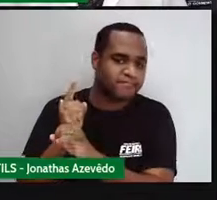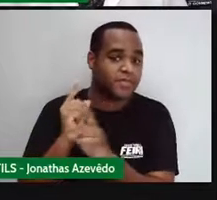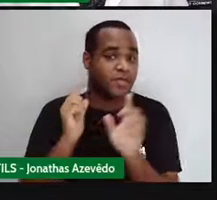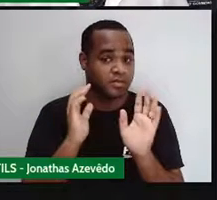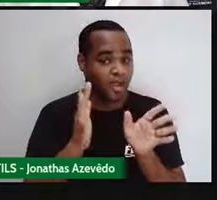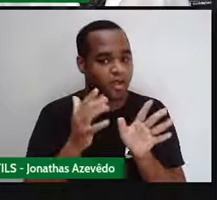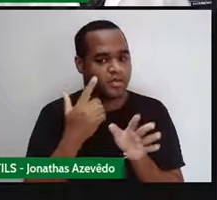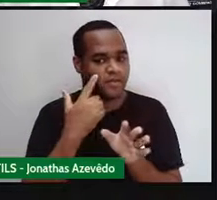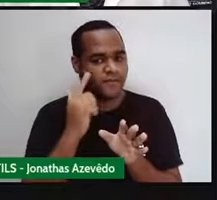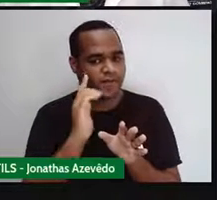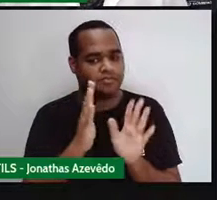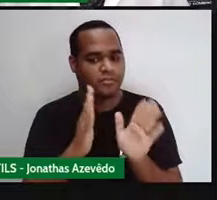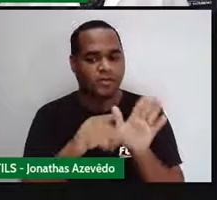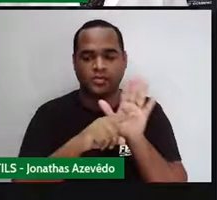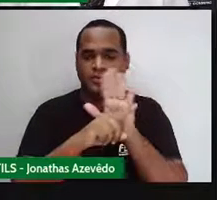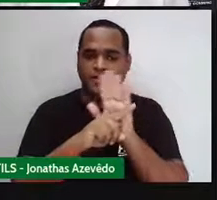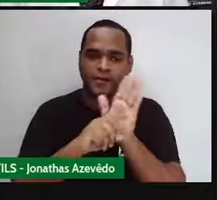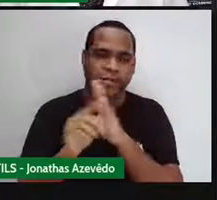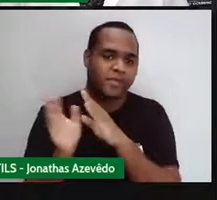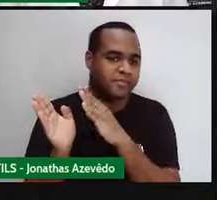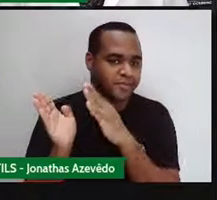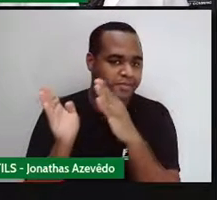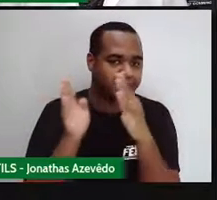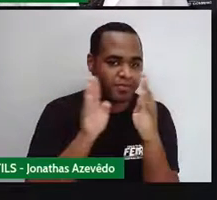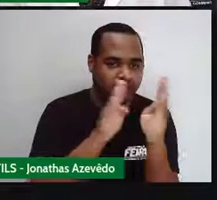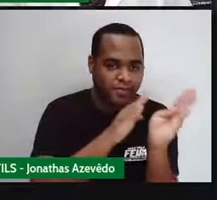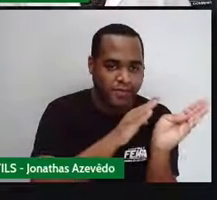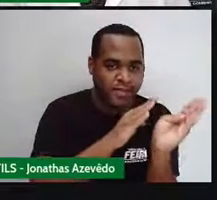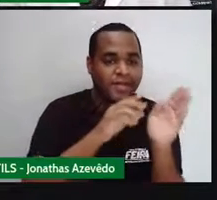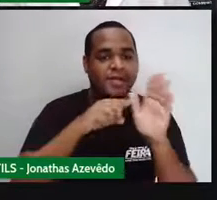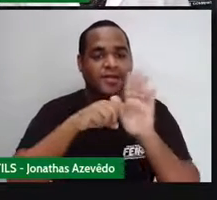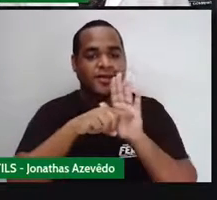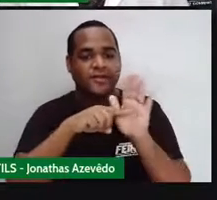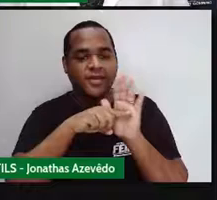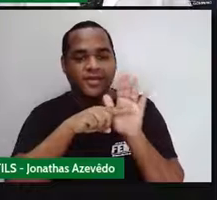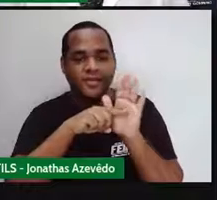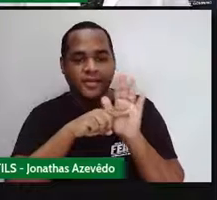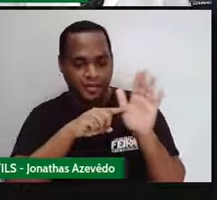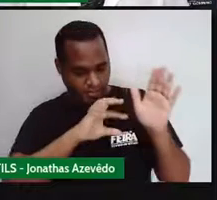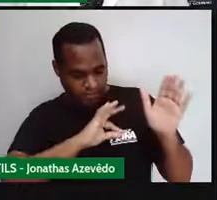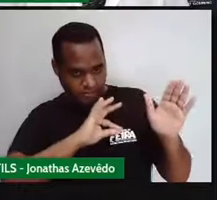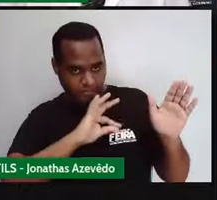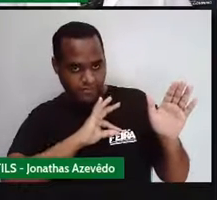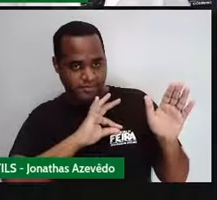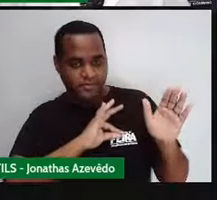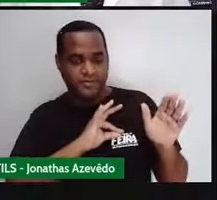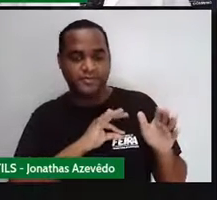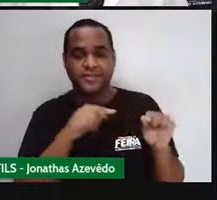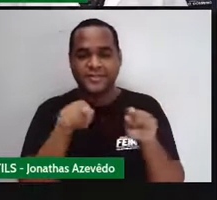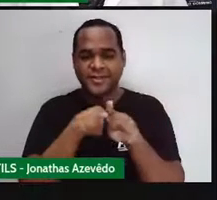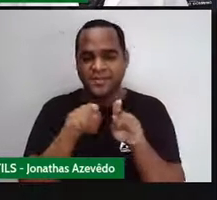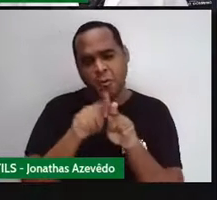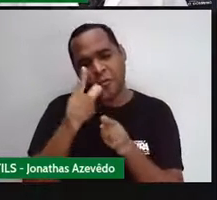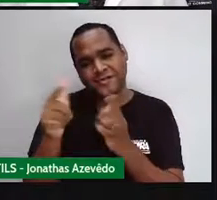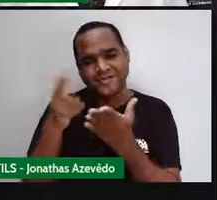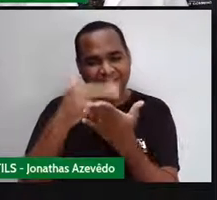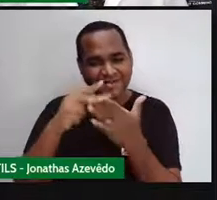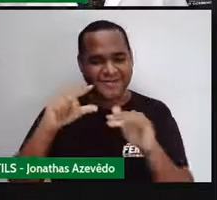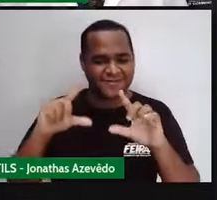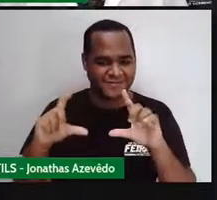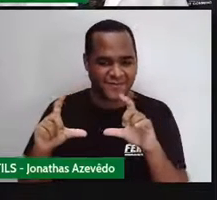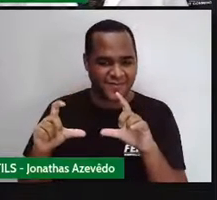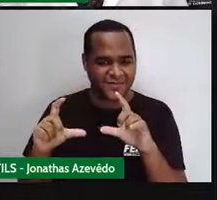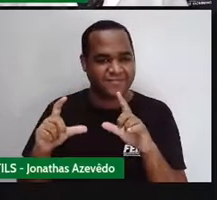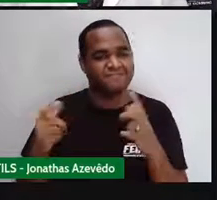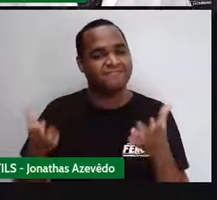ter assistido, sei lá, filmes, né? De investigação policial, ou até desenhos animados, né? Podem existir desenhos